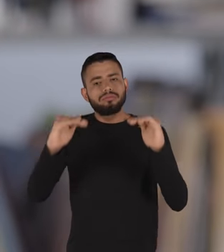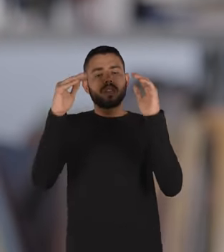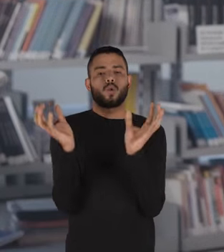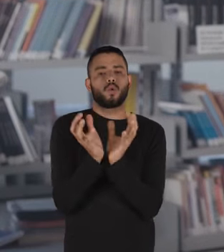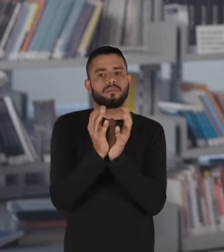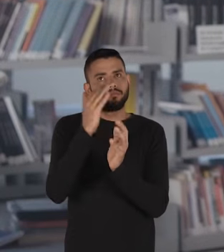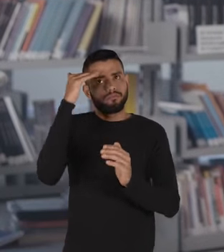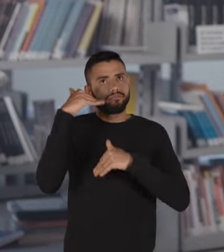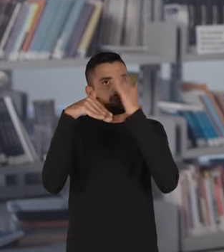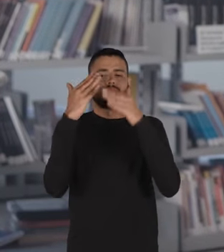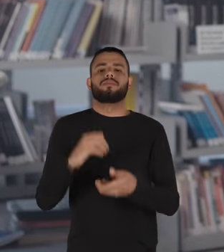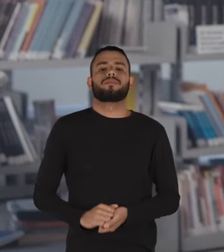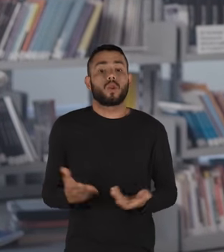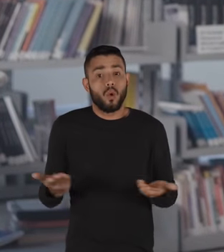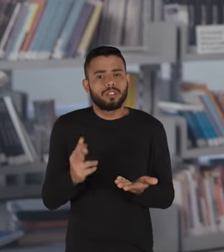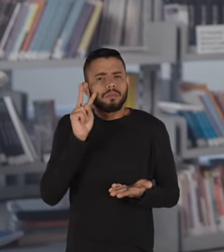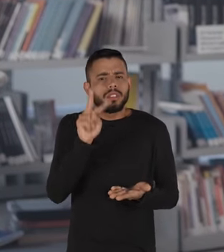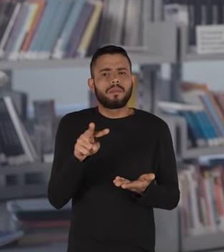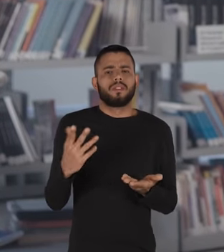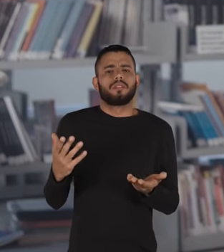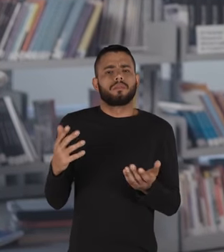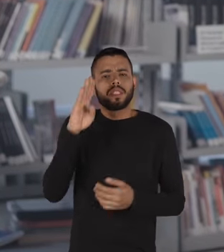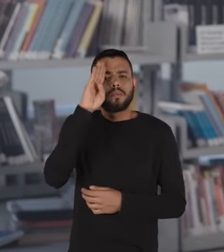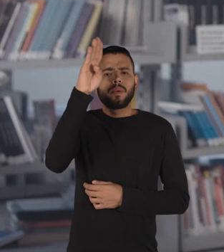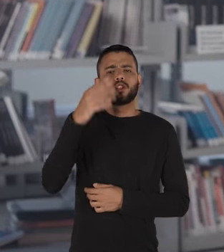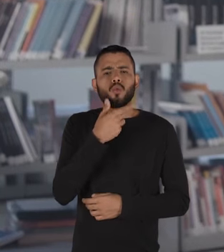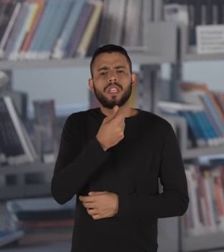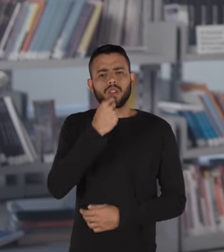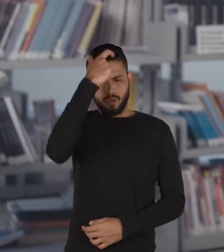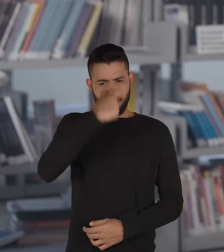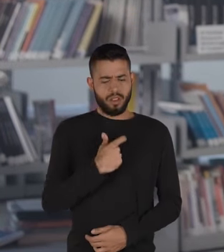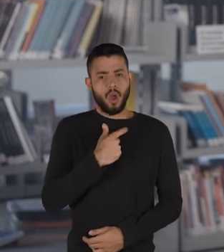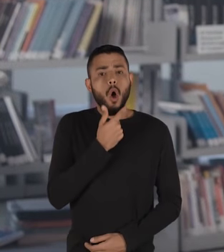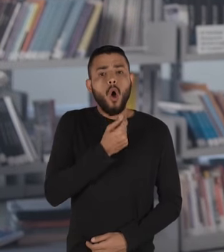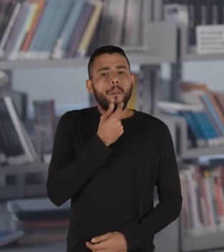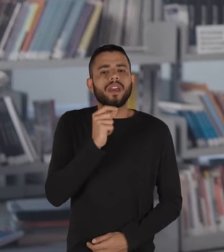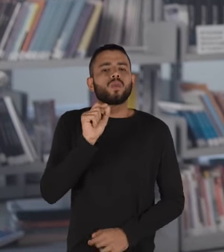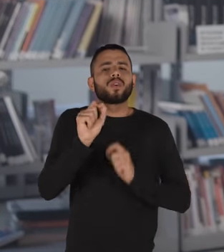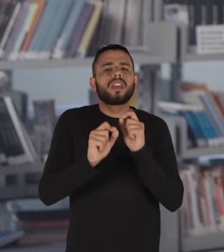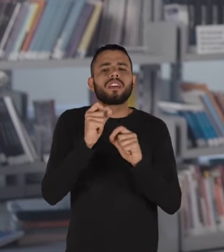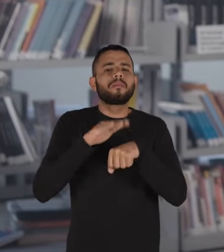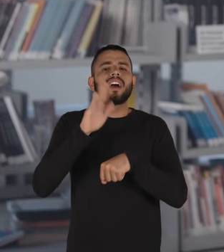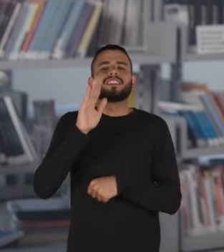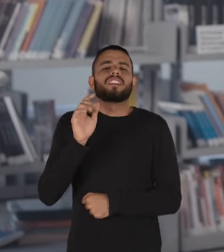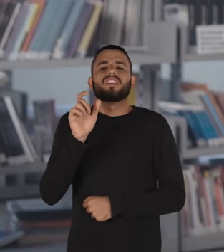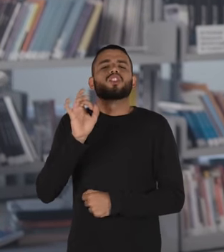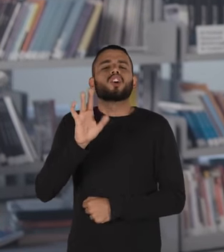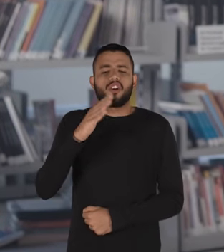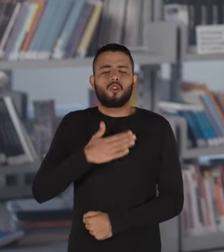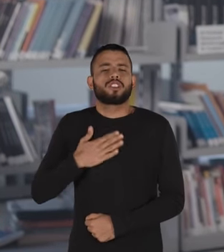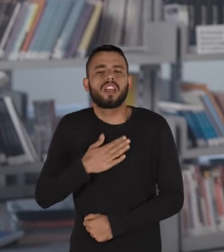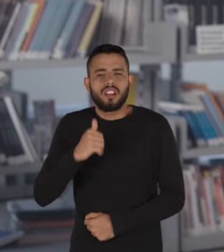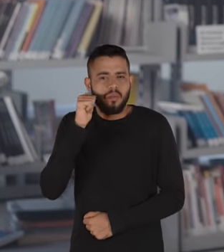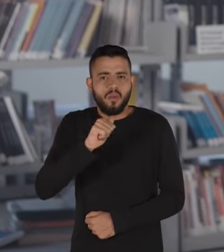grupo mesmo. E eu vejo hoje, principalmente, com o plano de menino, que ser homem é muito além de gostar de